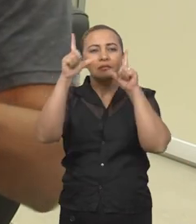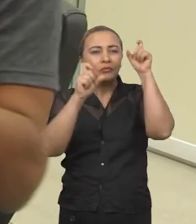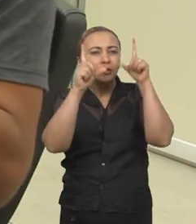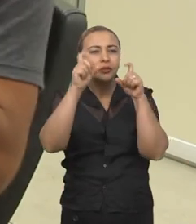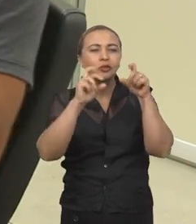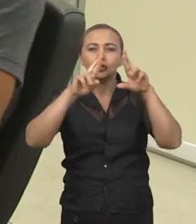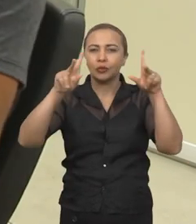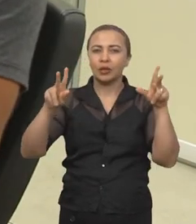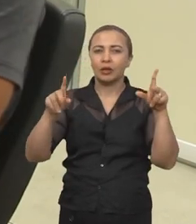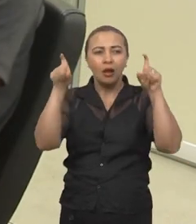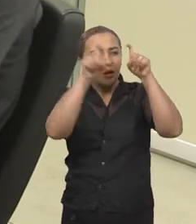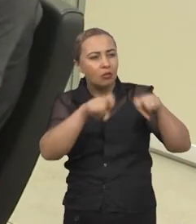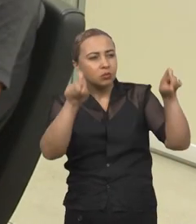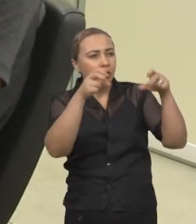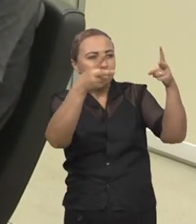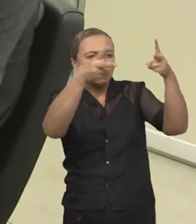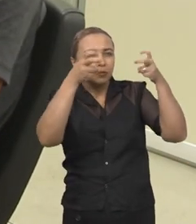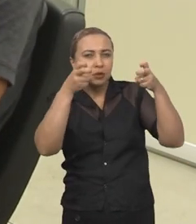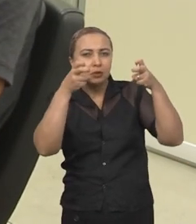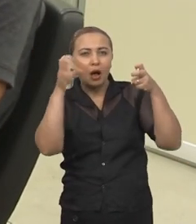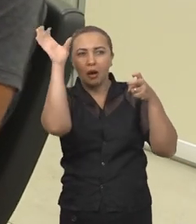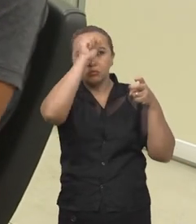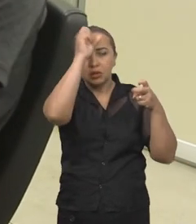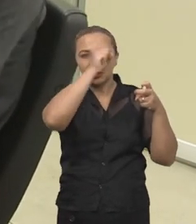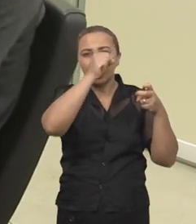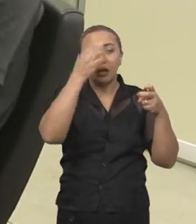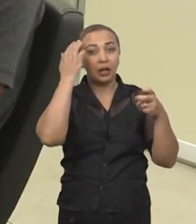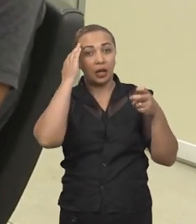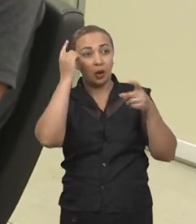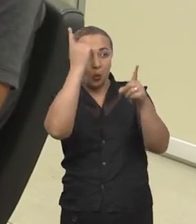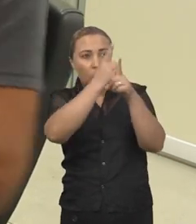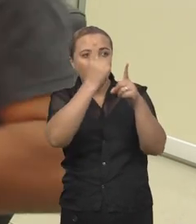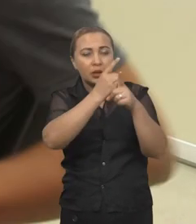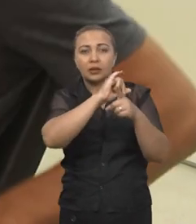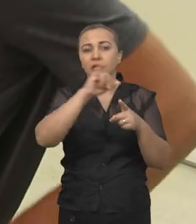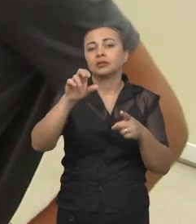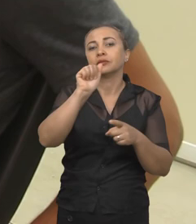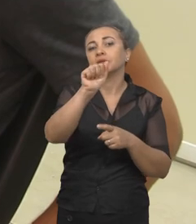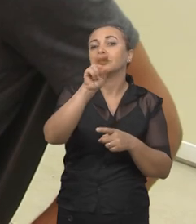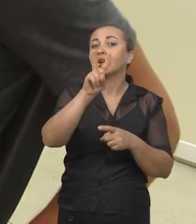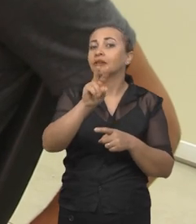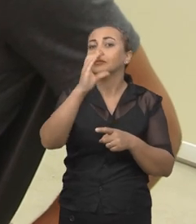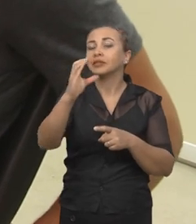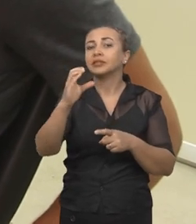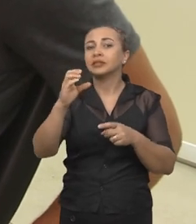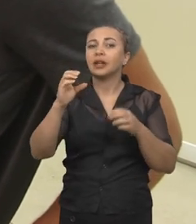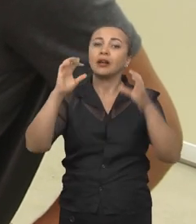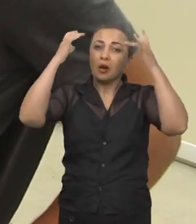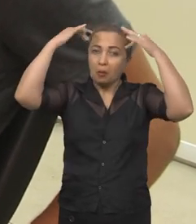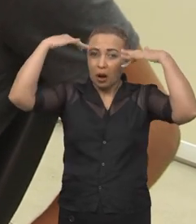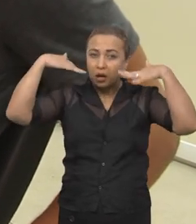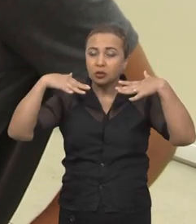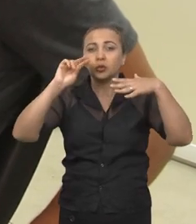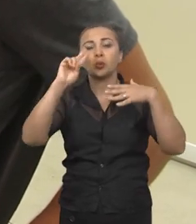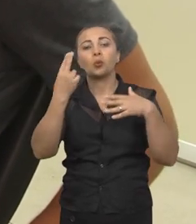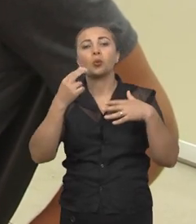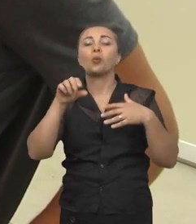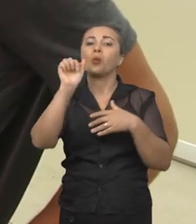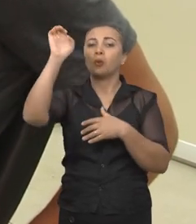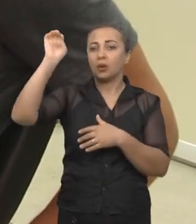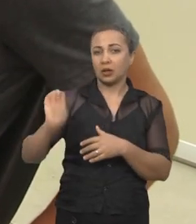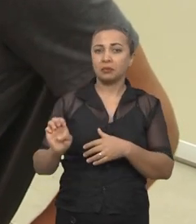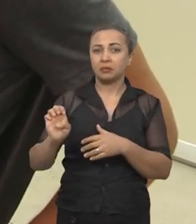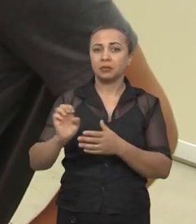ele consegue a partir daqueles padrões que ele aprendeu é identificar se seria uma esquemia uma hemorragia ou uma hemorragia do